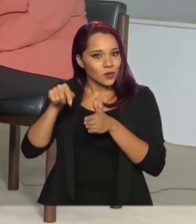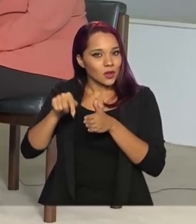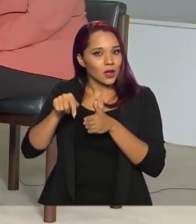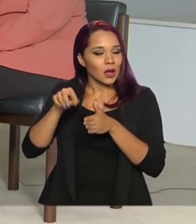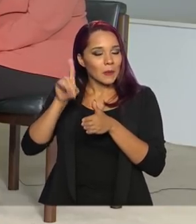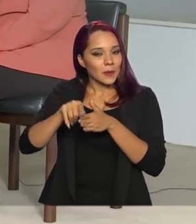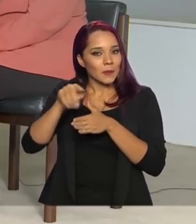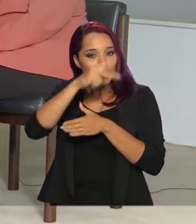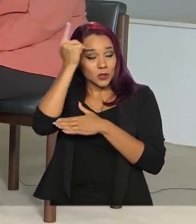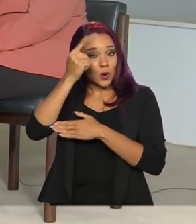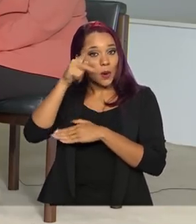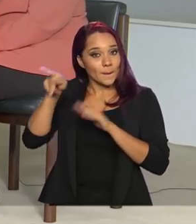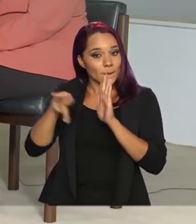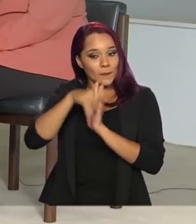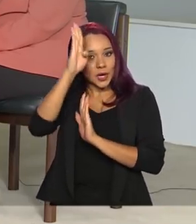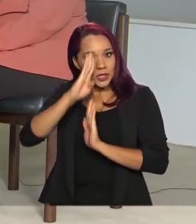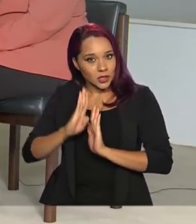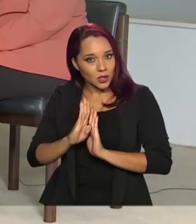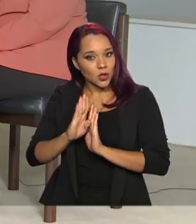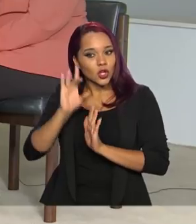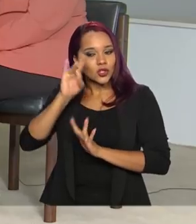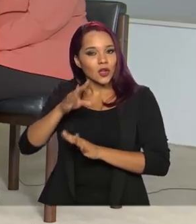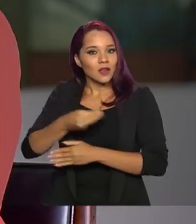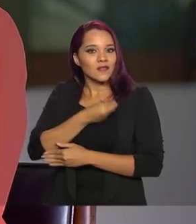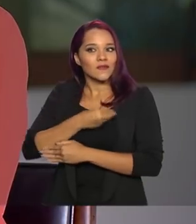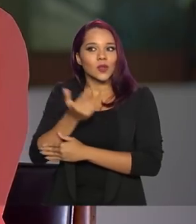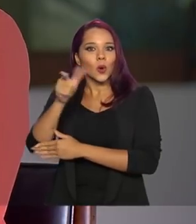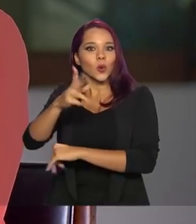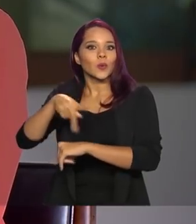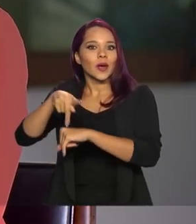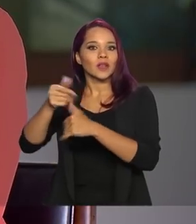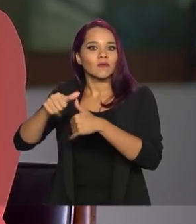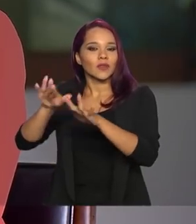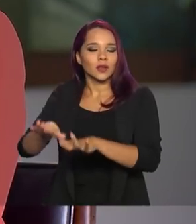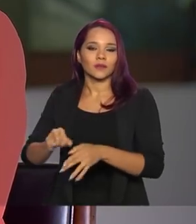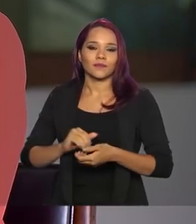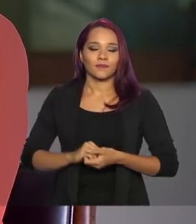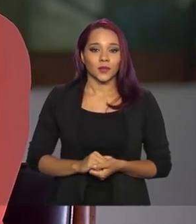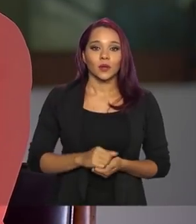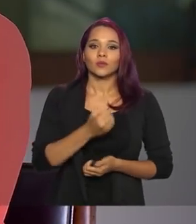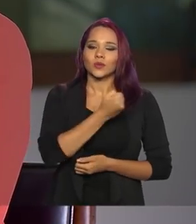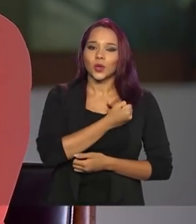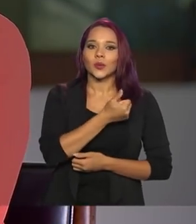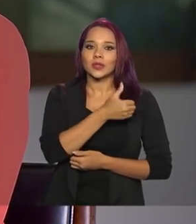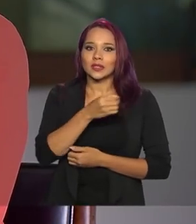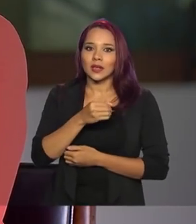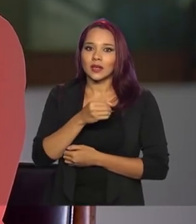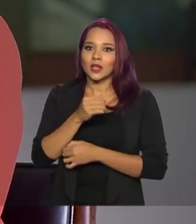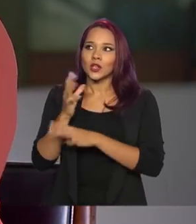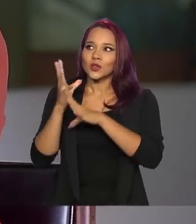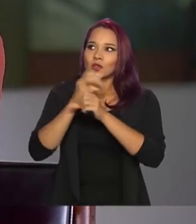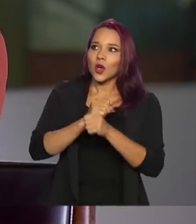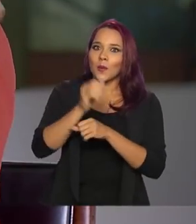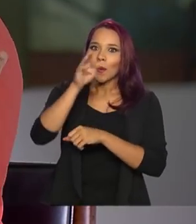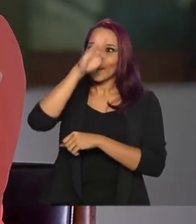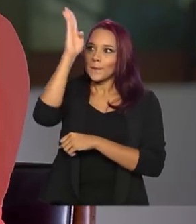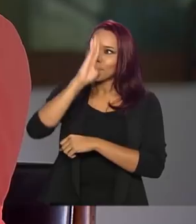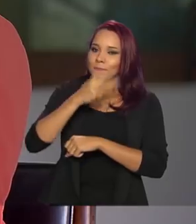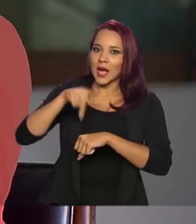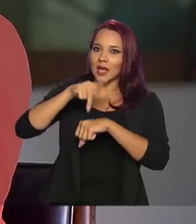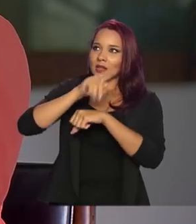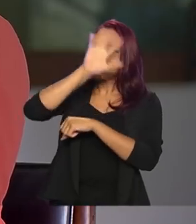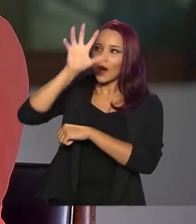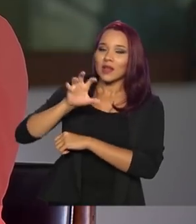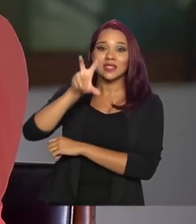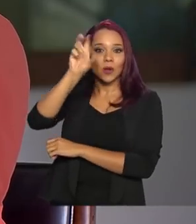os brasileiros que vivem fora do Brasil? Olha, o nosso Disque 100 está em 50 países, mas o nosso site